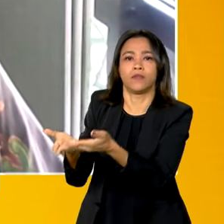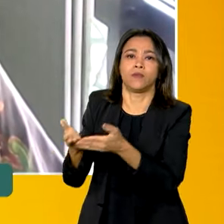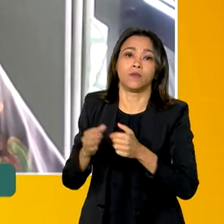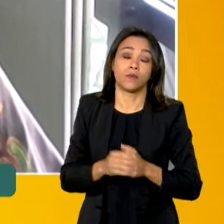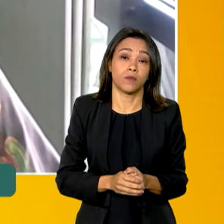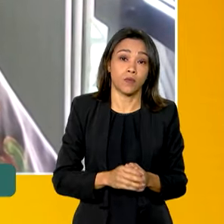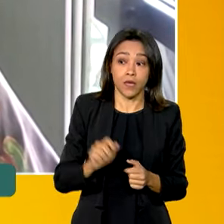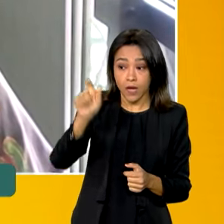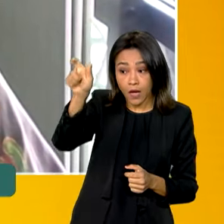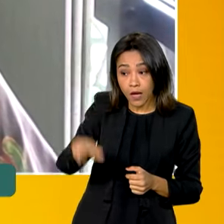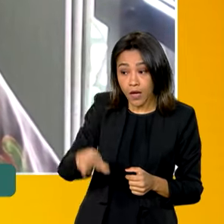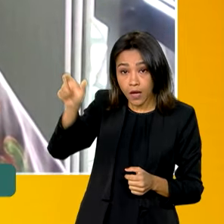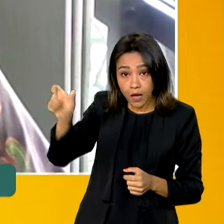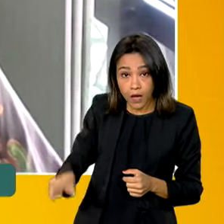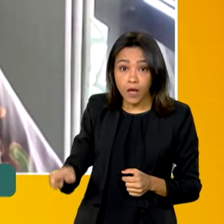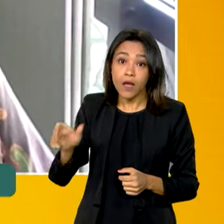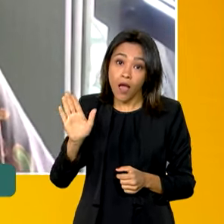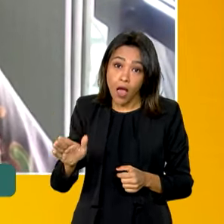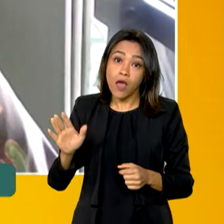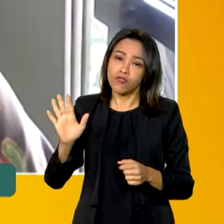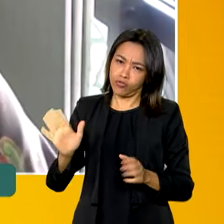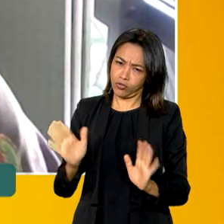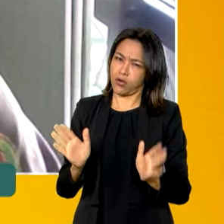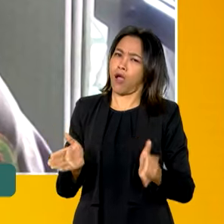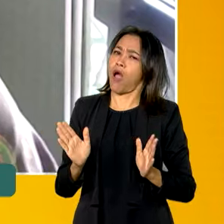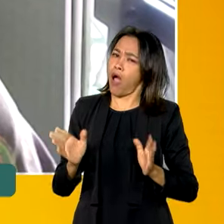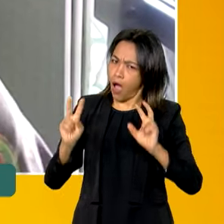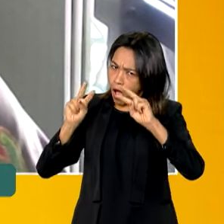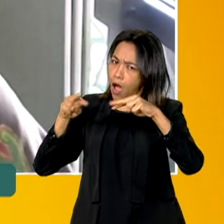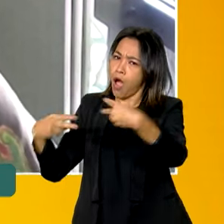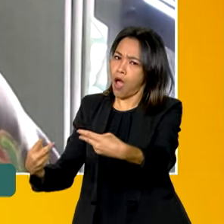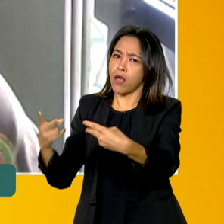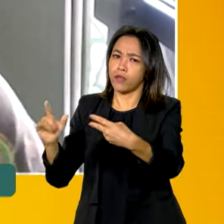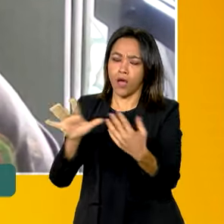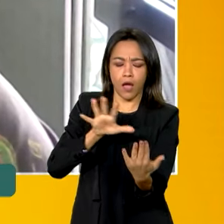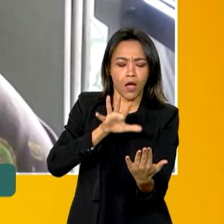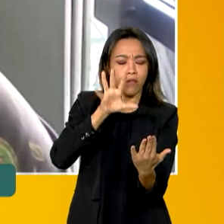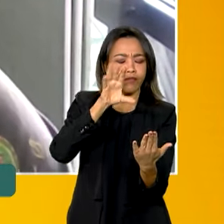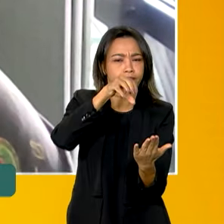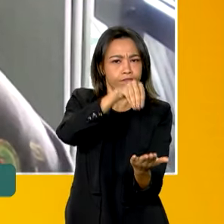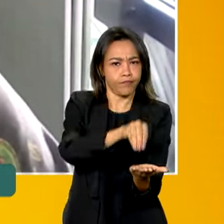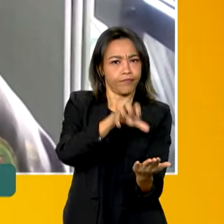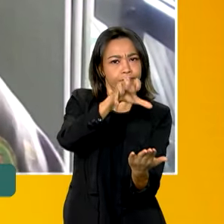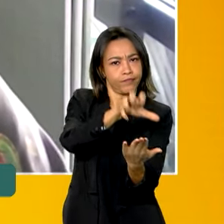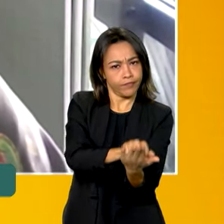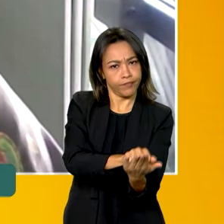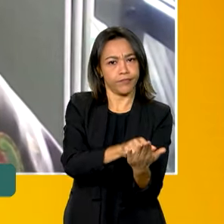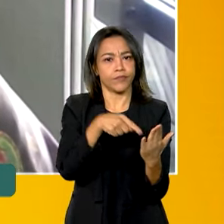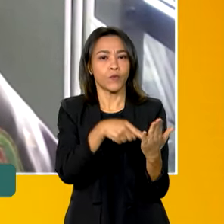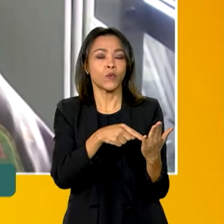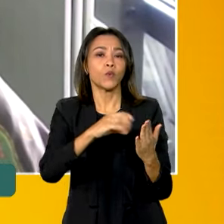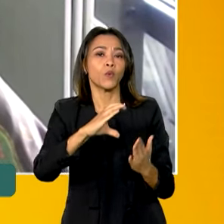já é reconhecido, já está no Código Brasileiro de Ocupações, é uma